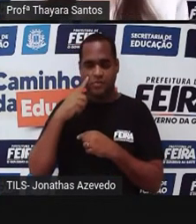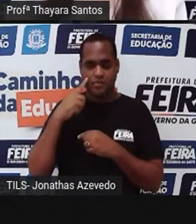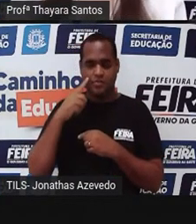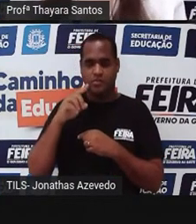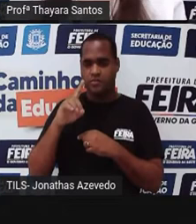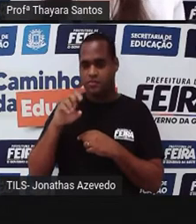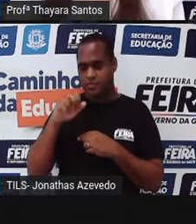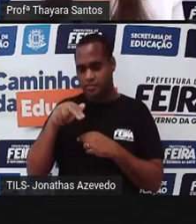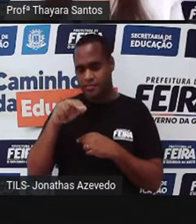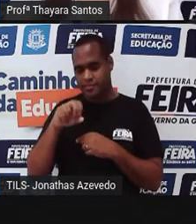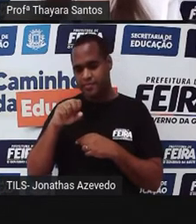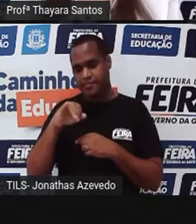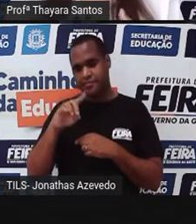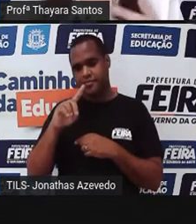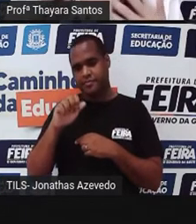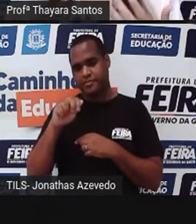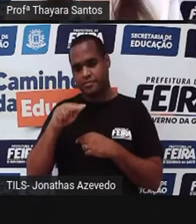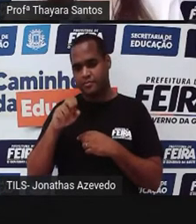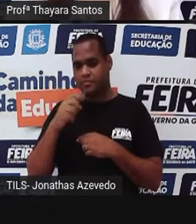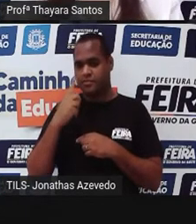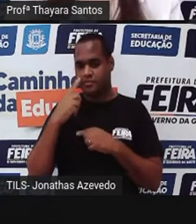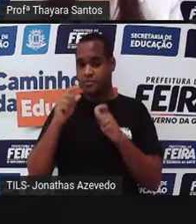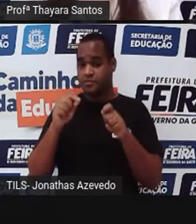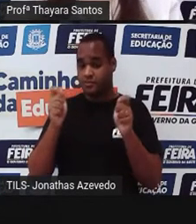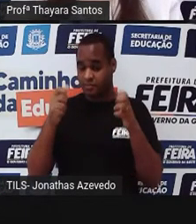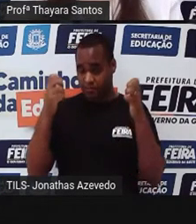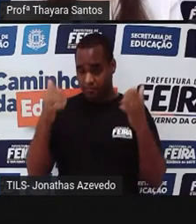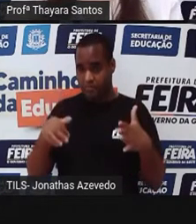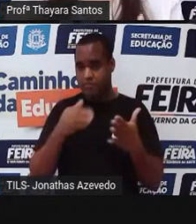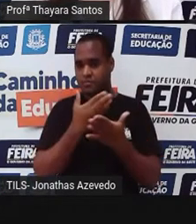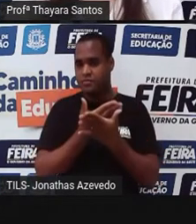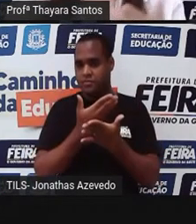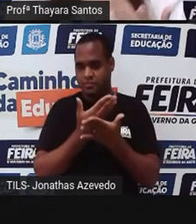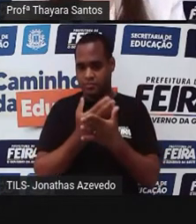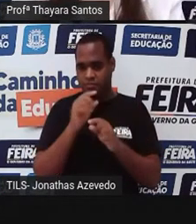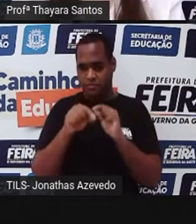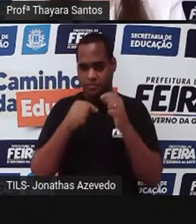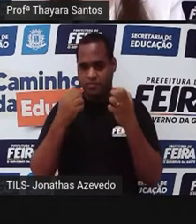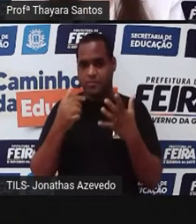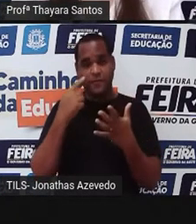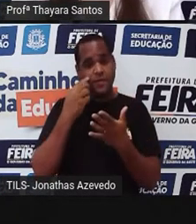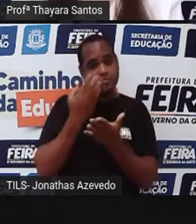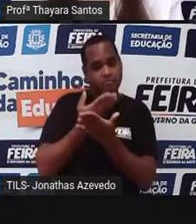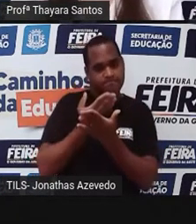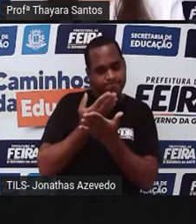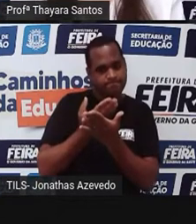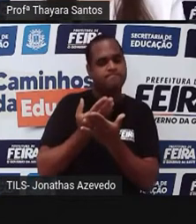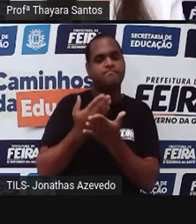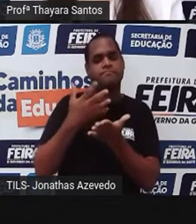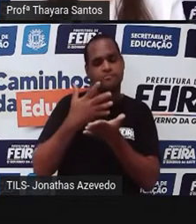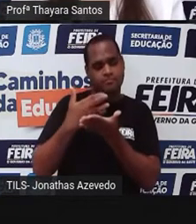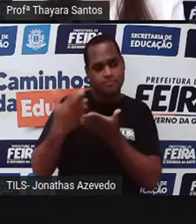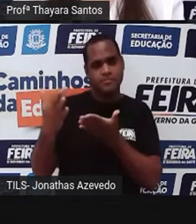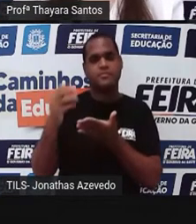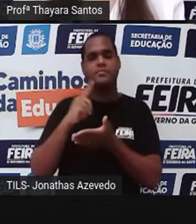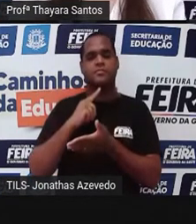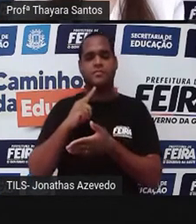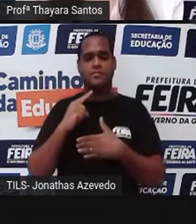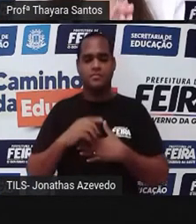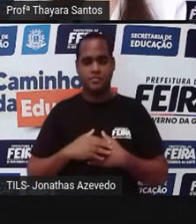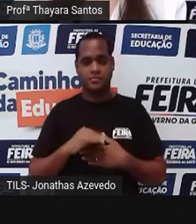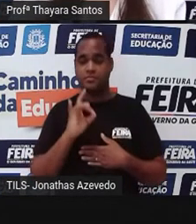O que é esse ponto de ebulição? Vocês já devem ter estudado. Se não estudaram, a gente vai estudar também mais adiante. Que cada